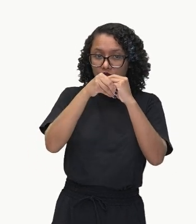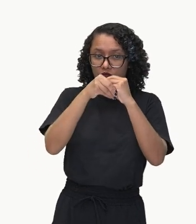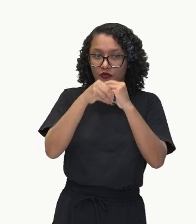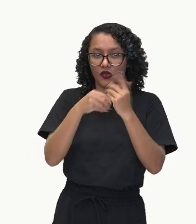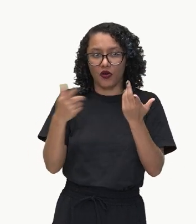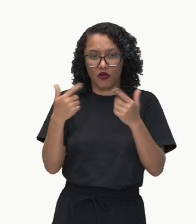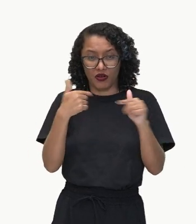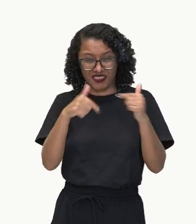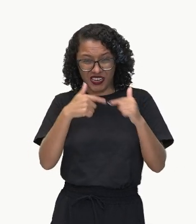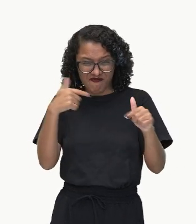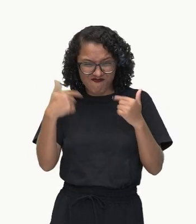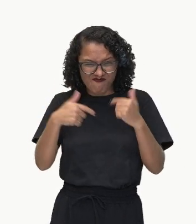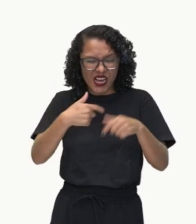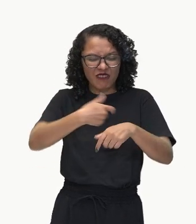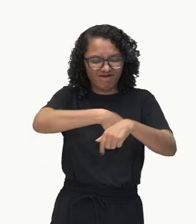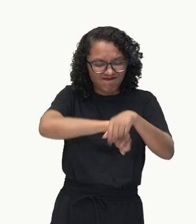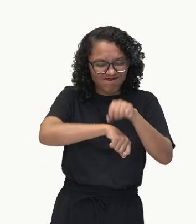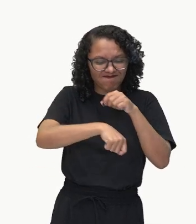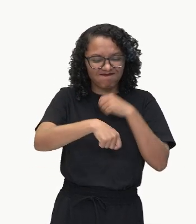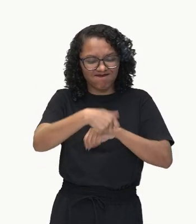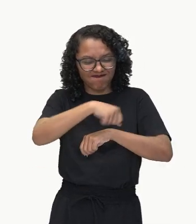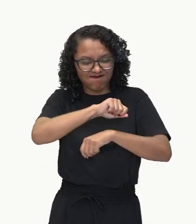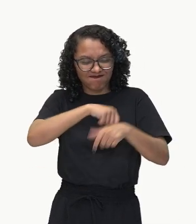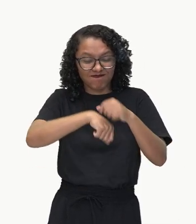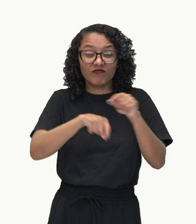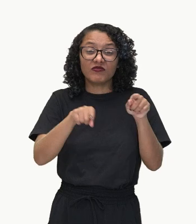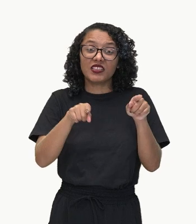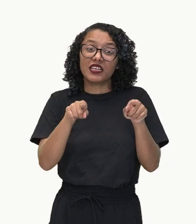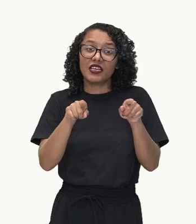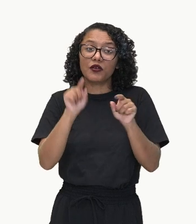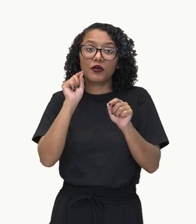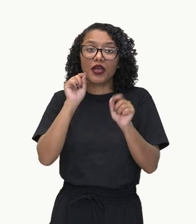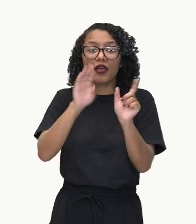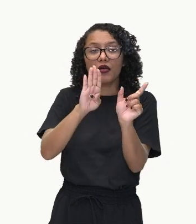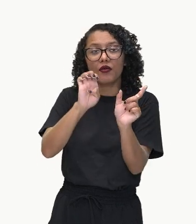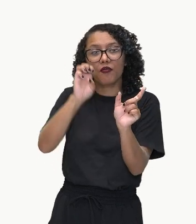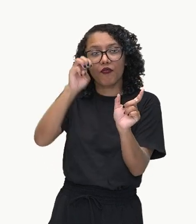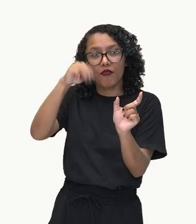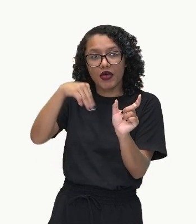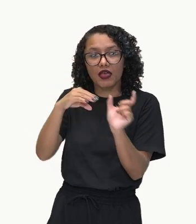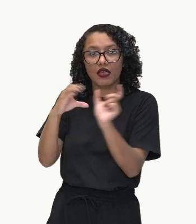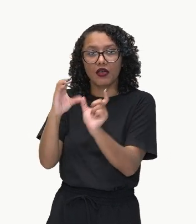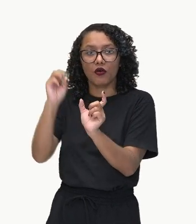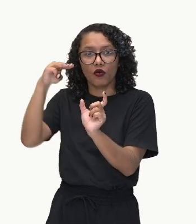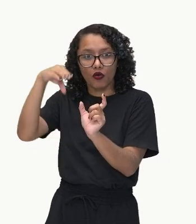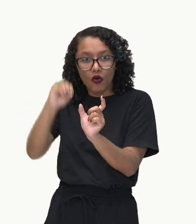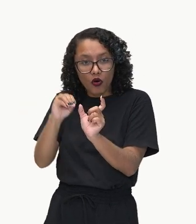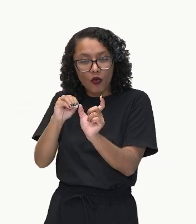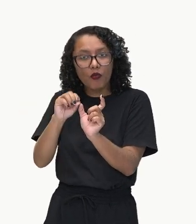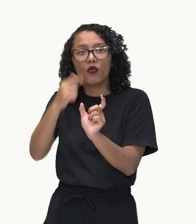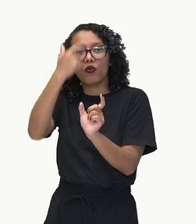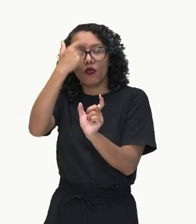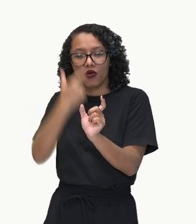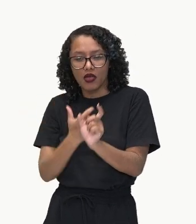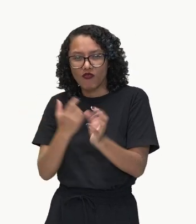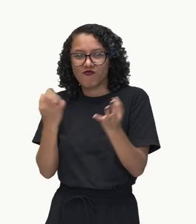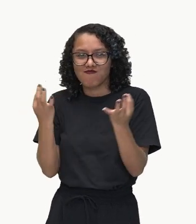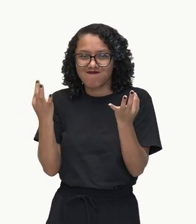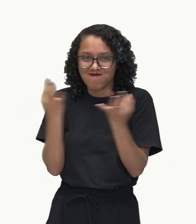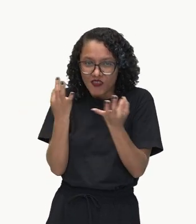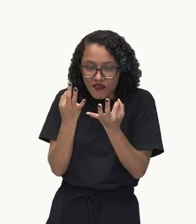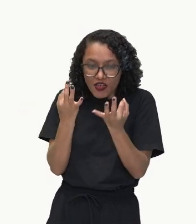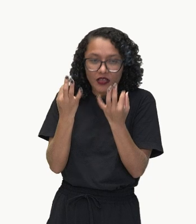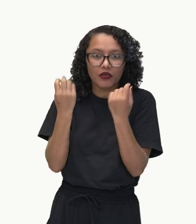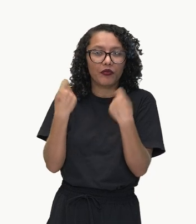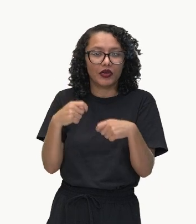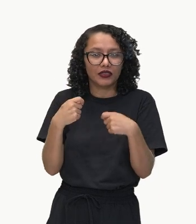duro. Bem como sou perfeccionista. Escrevo minhas músicas. E... E...